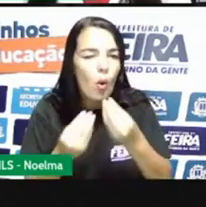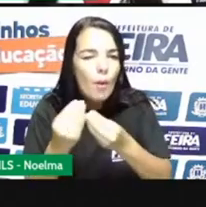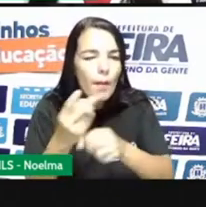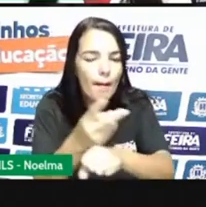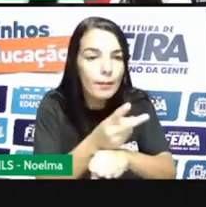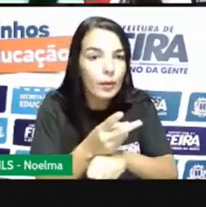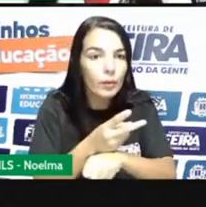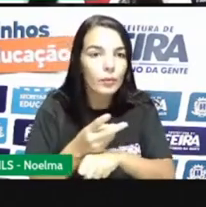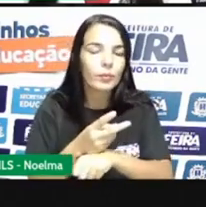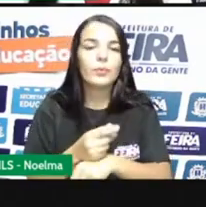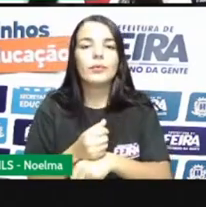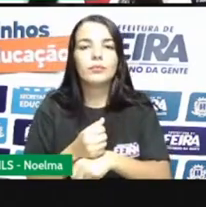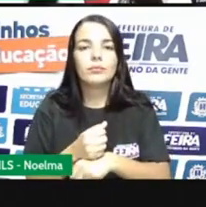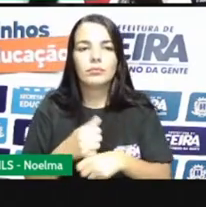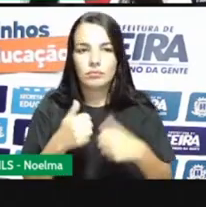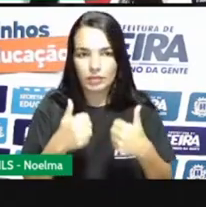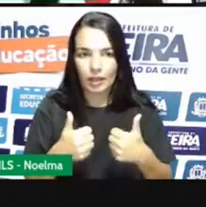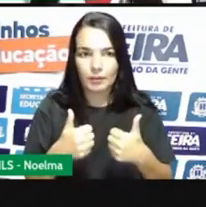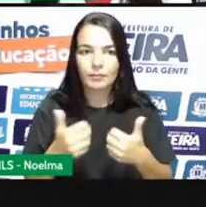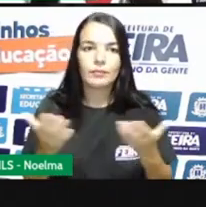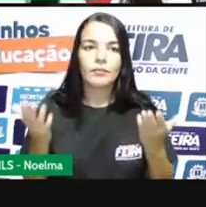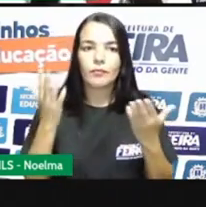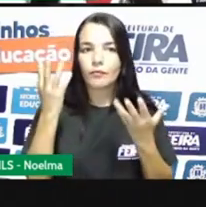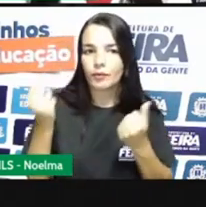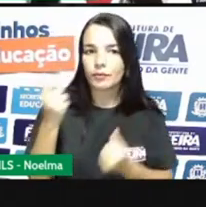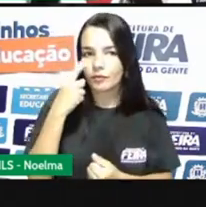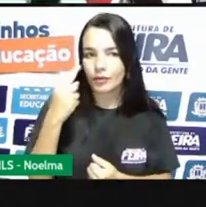ouro e nós vamos falar sobre eles, tá?